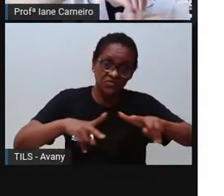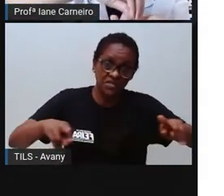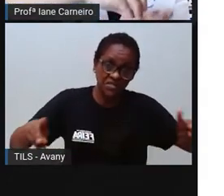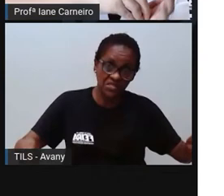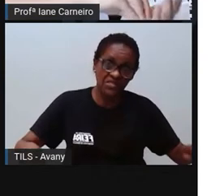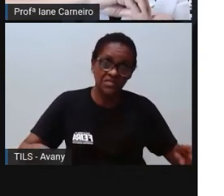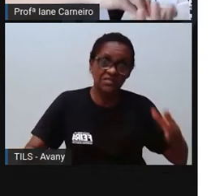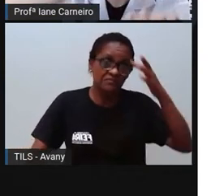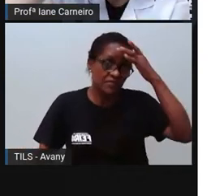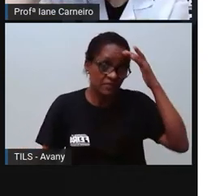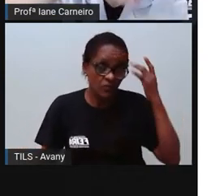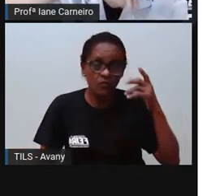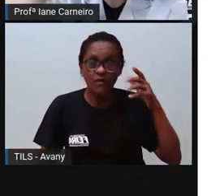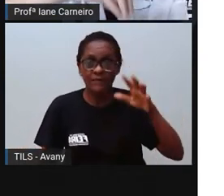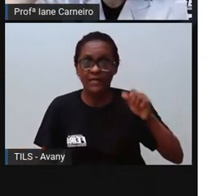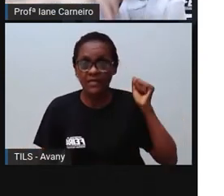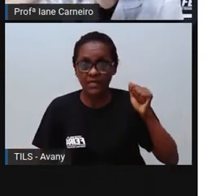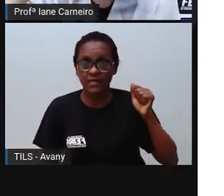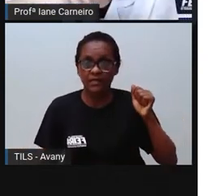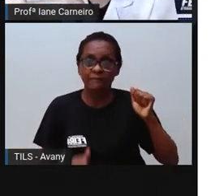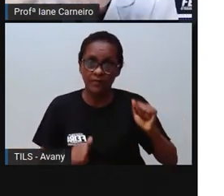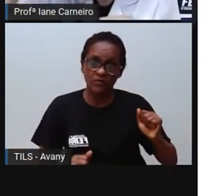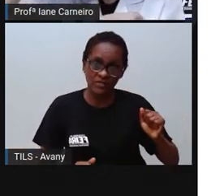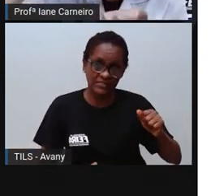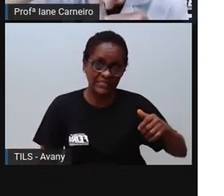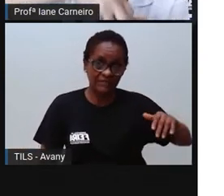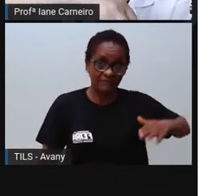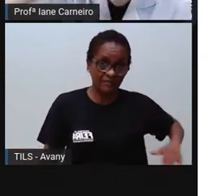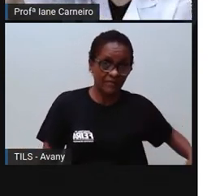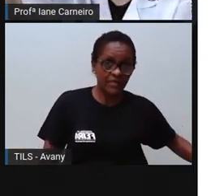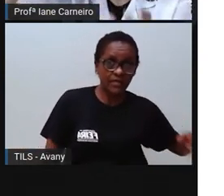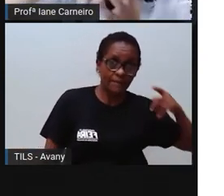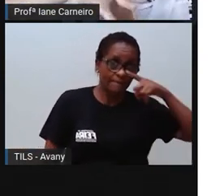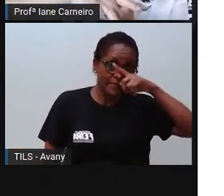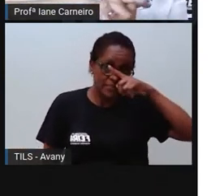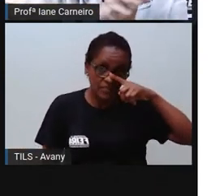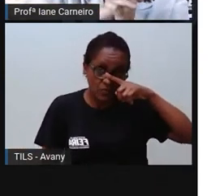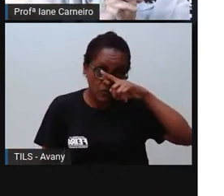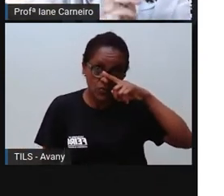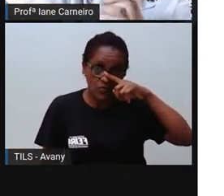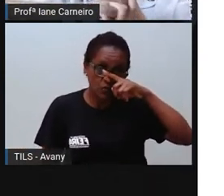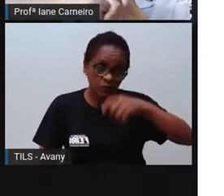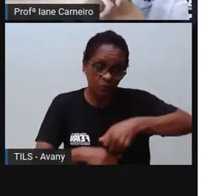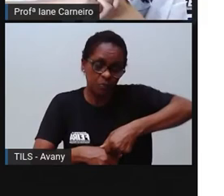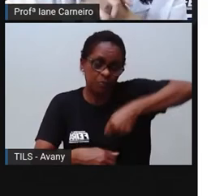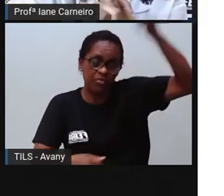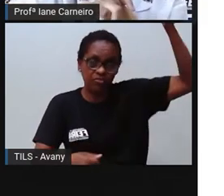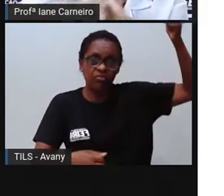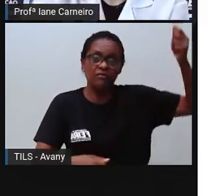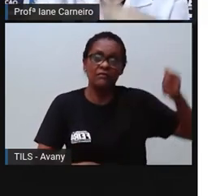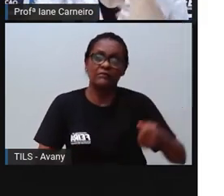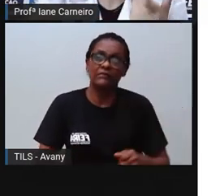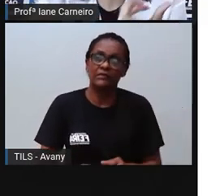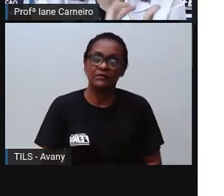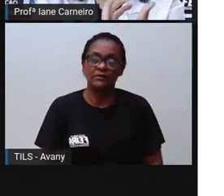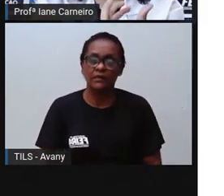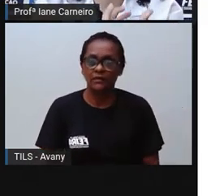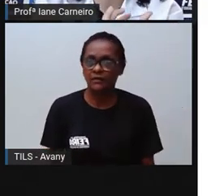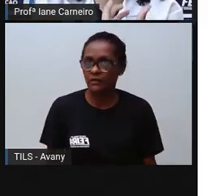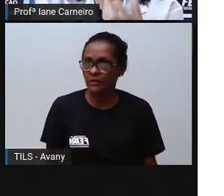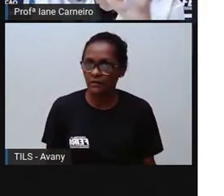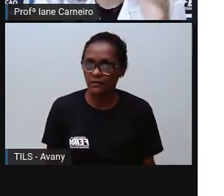um instrumento que usa, né, os adultos usam pra abrir a garrafa de champanhe, a garrafa de vinho, e